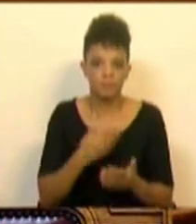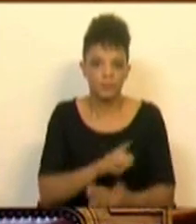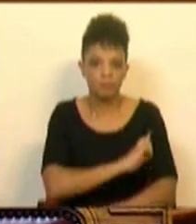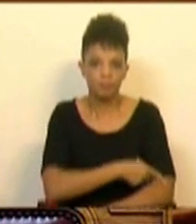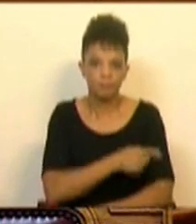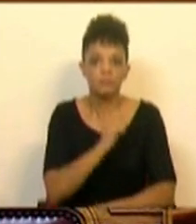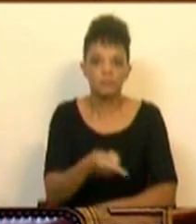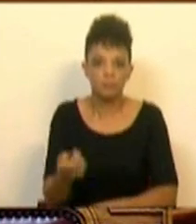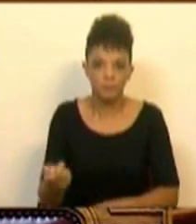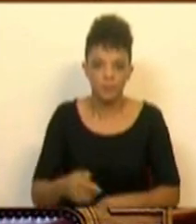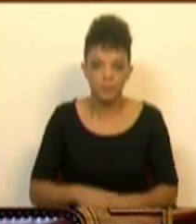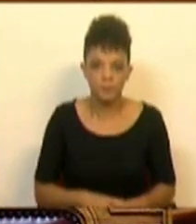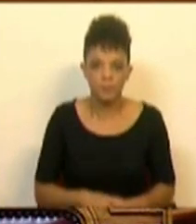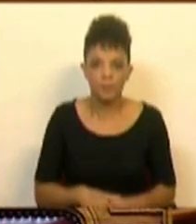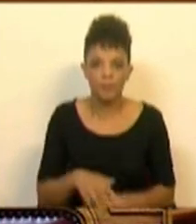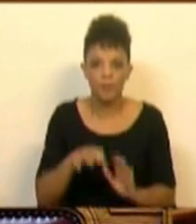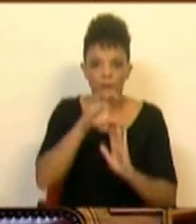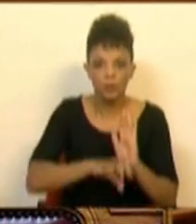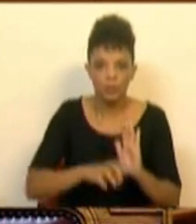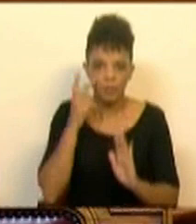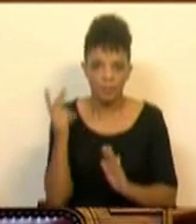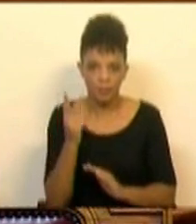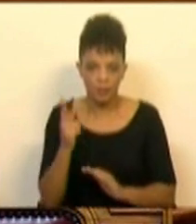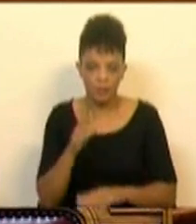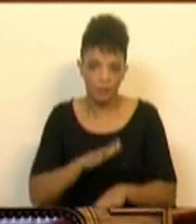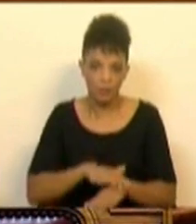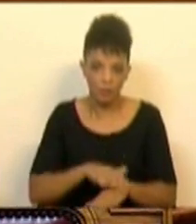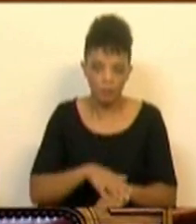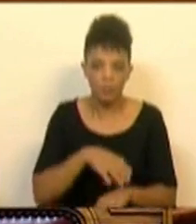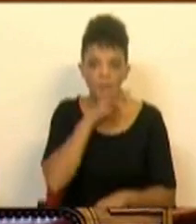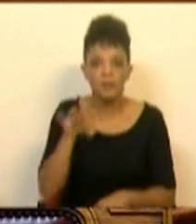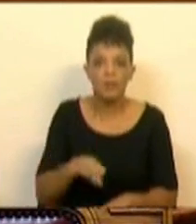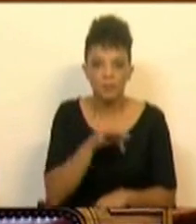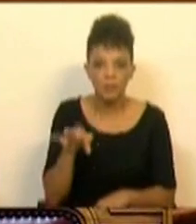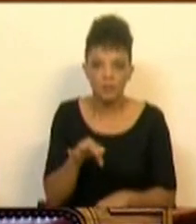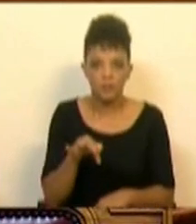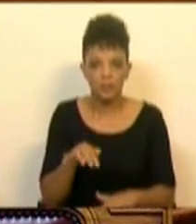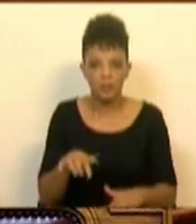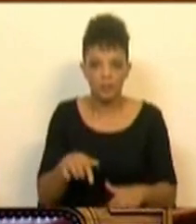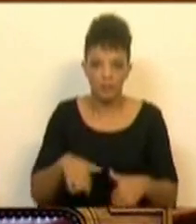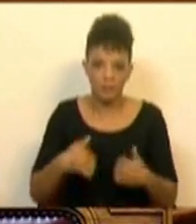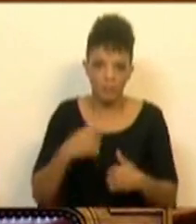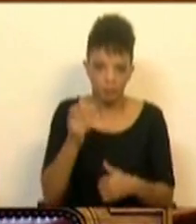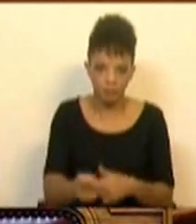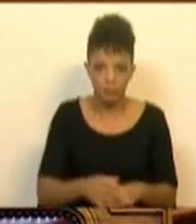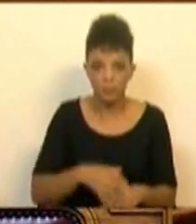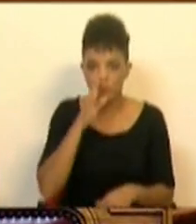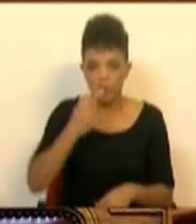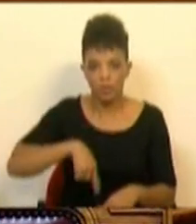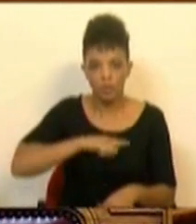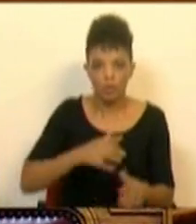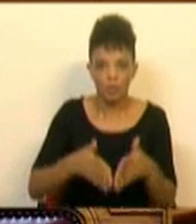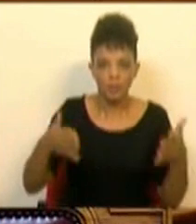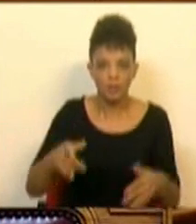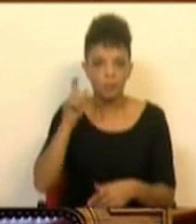aquilo que é as condições de vida para que as famílias se possam estabelecer. Quando estamos a aumentar e a